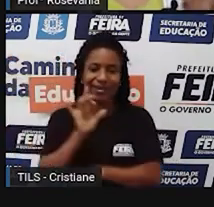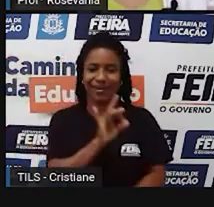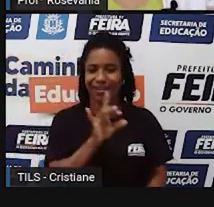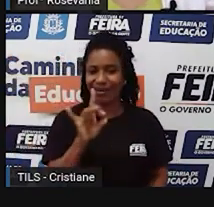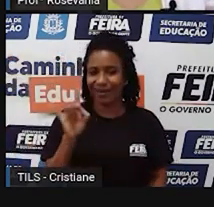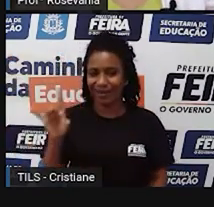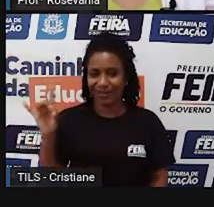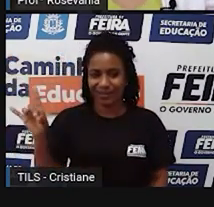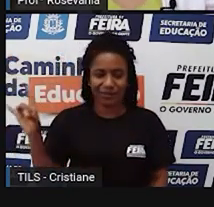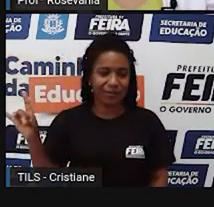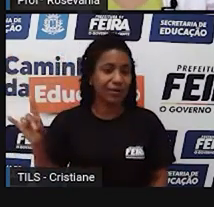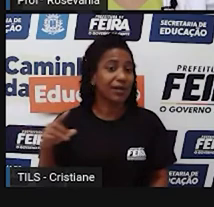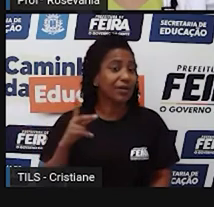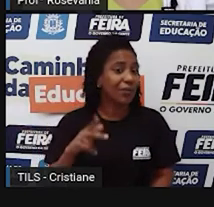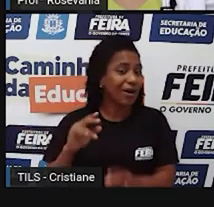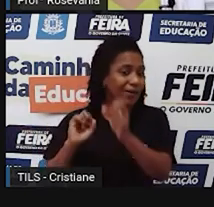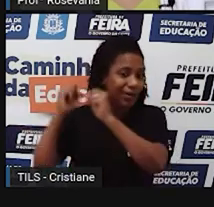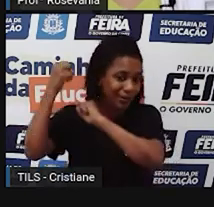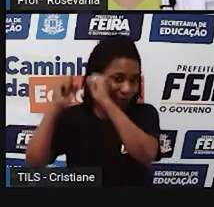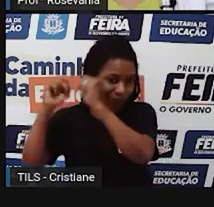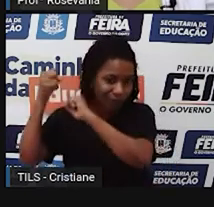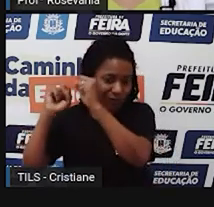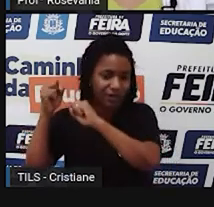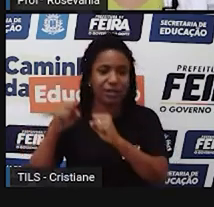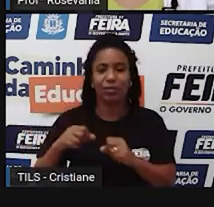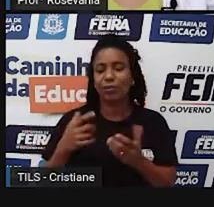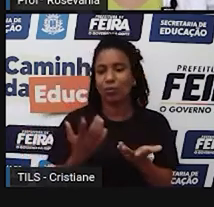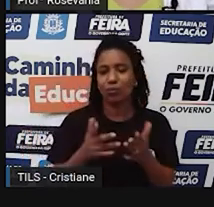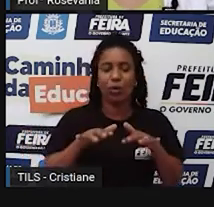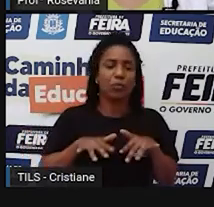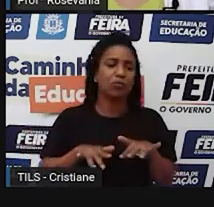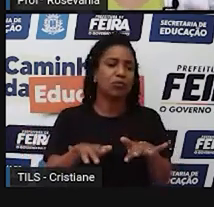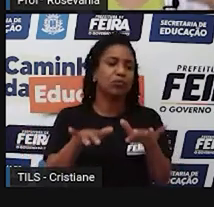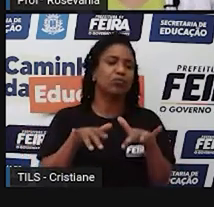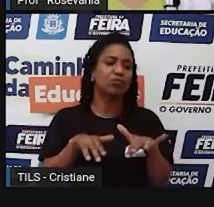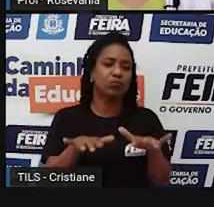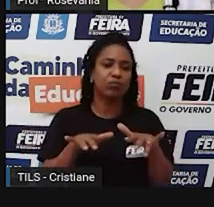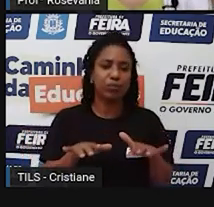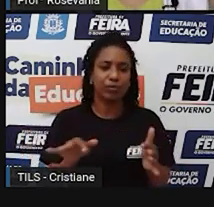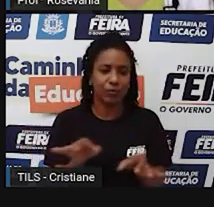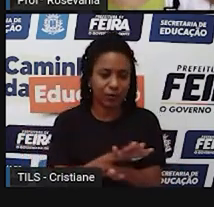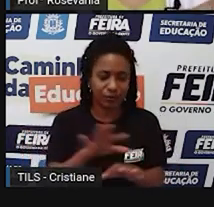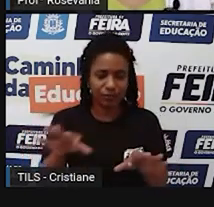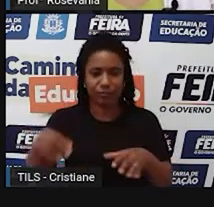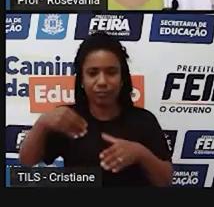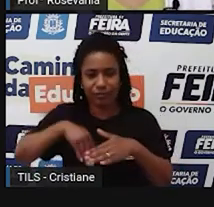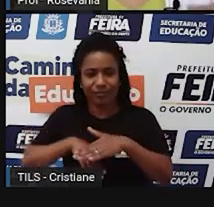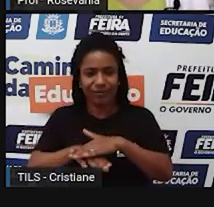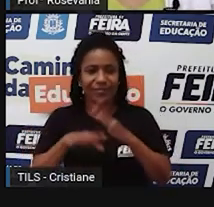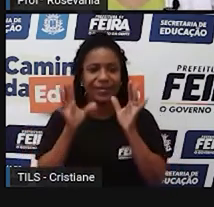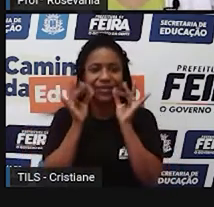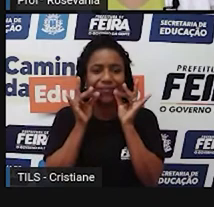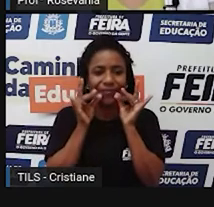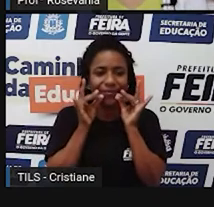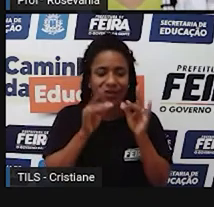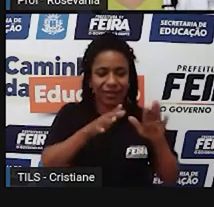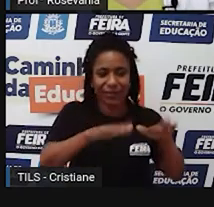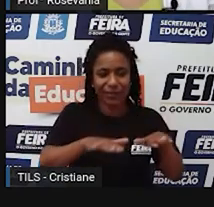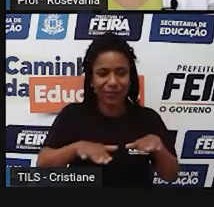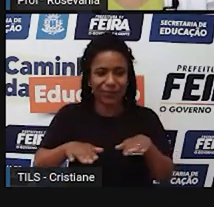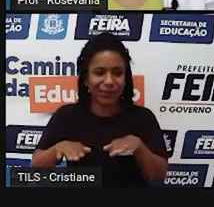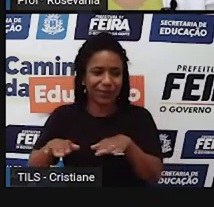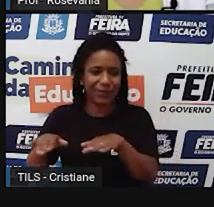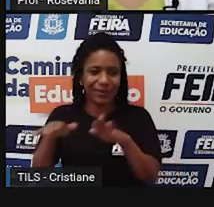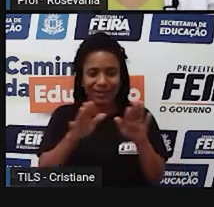embalagem, outros só costuram um determinado tipo de coisa. Então, tem várias esteiras ali, com